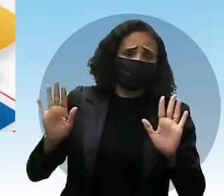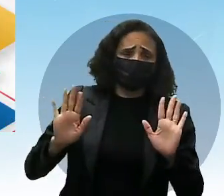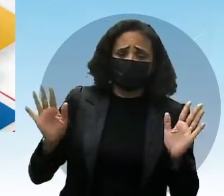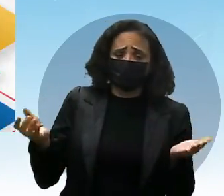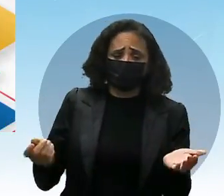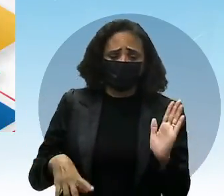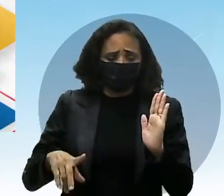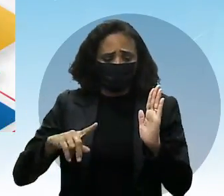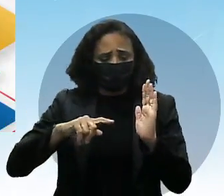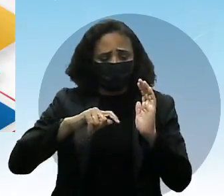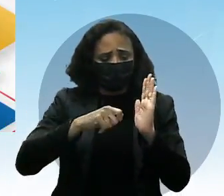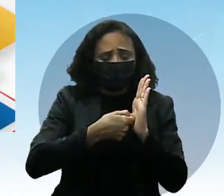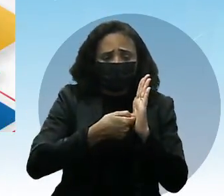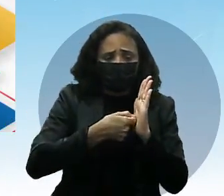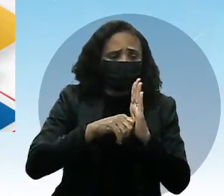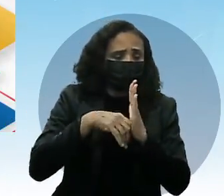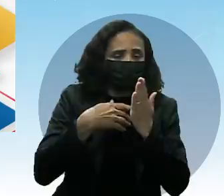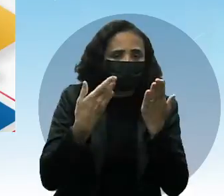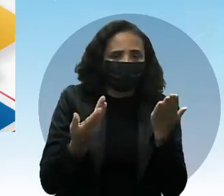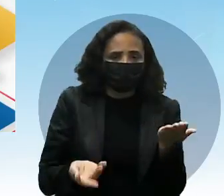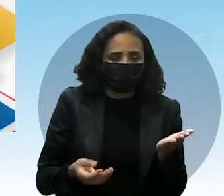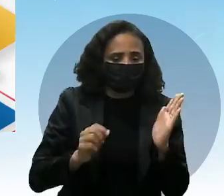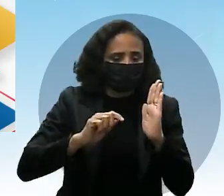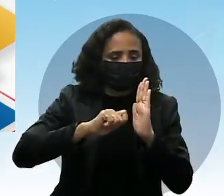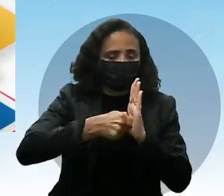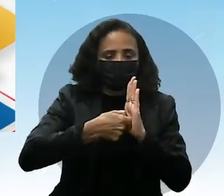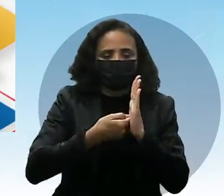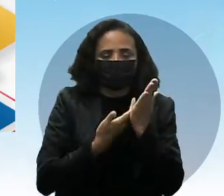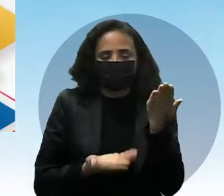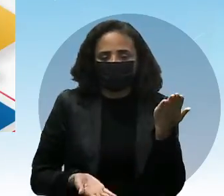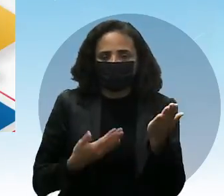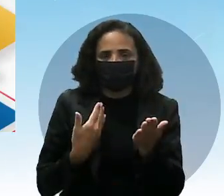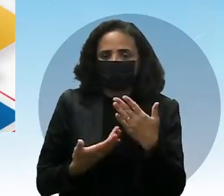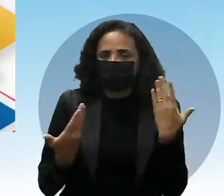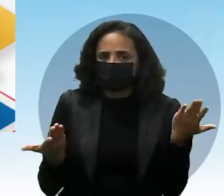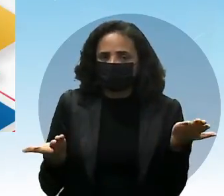bateria morreu, está acabando, dead.